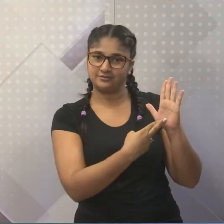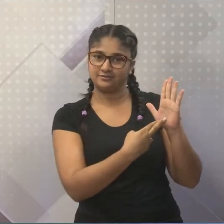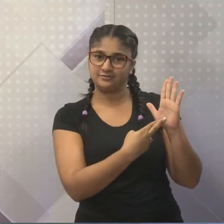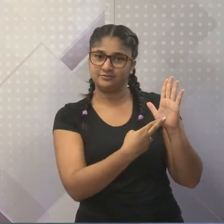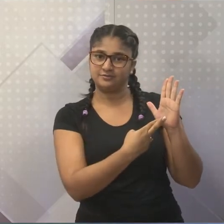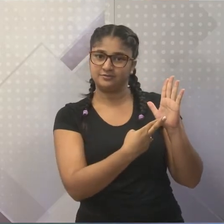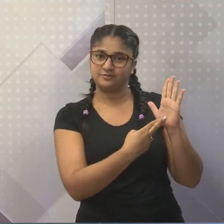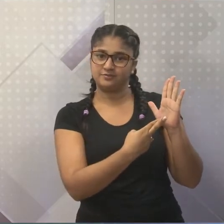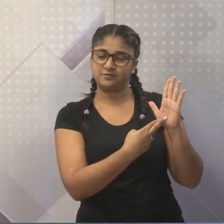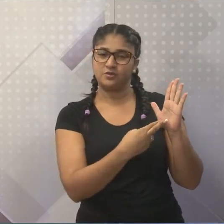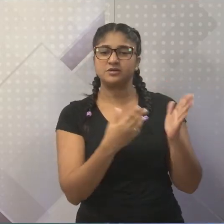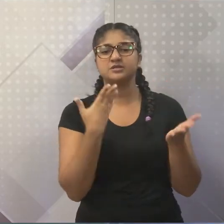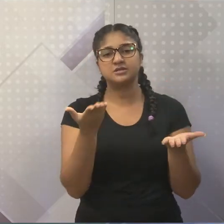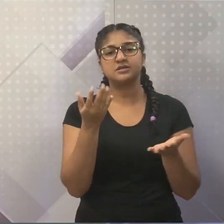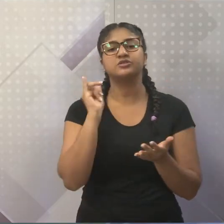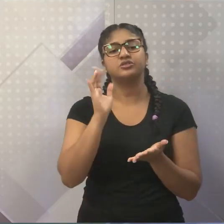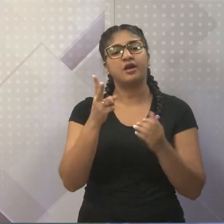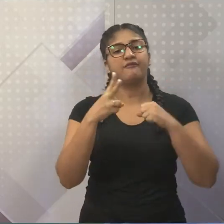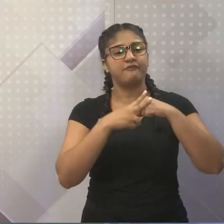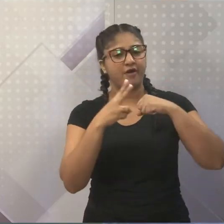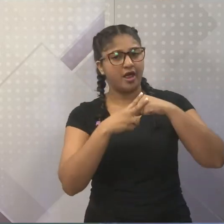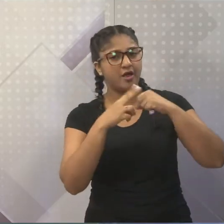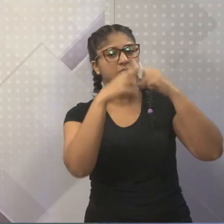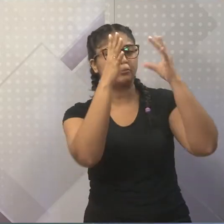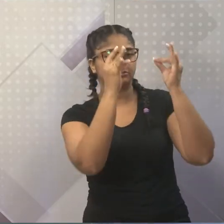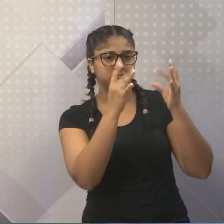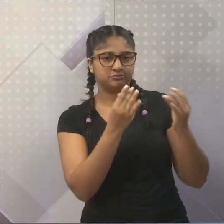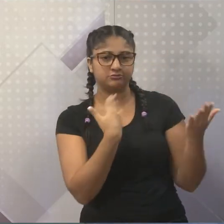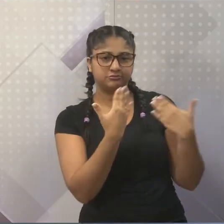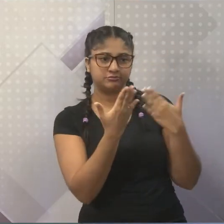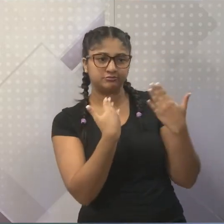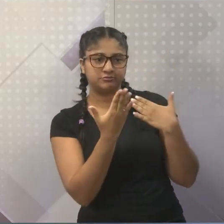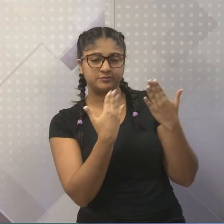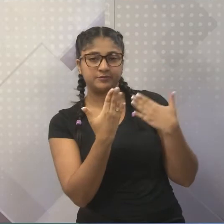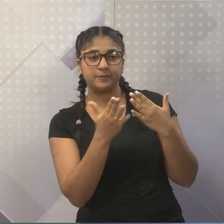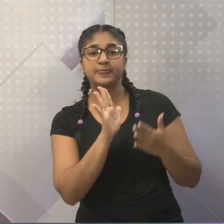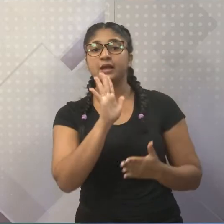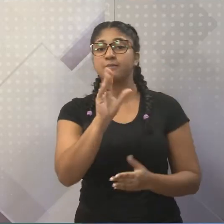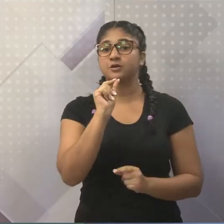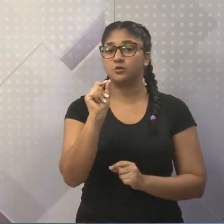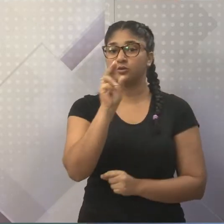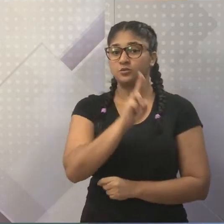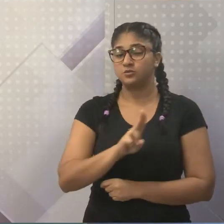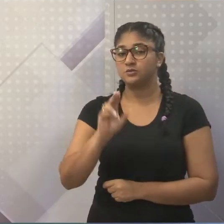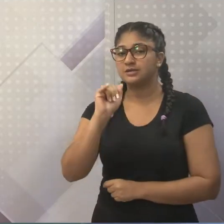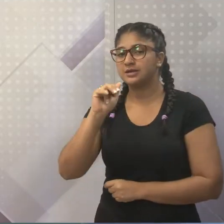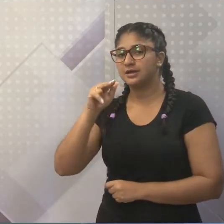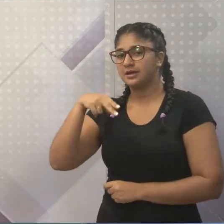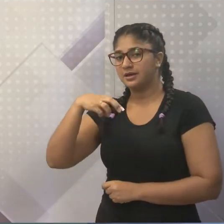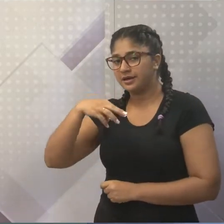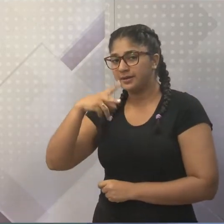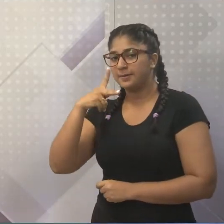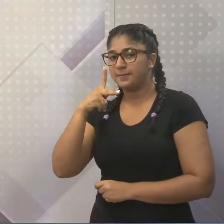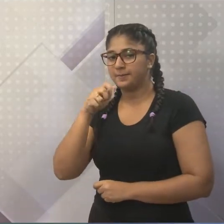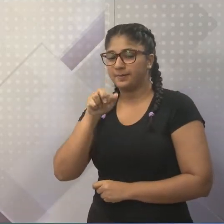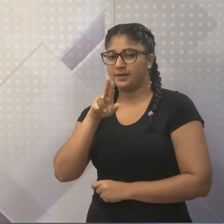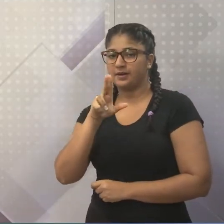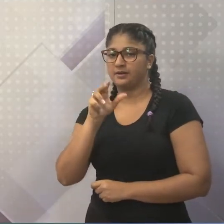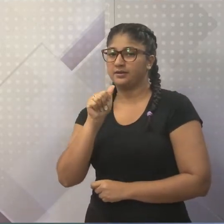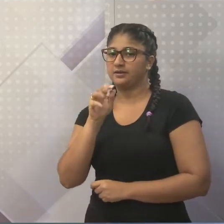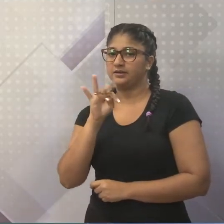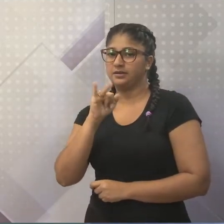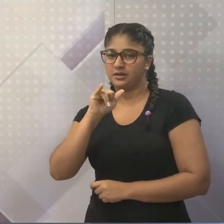o imperativo. Começamos falando de verbo, de tempos verbais. Mas quando eu uso o imperativo, que é dar uma ordem, fazer um